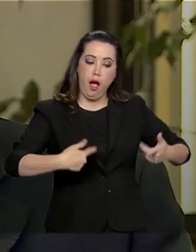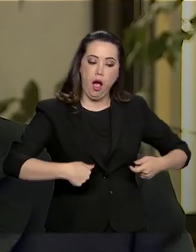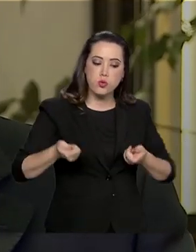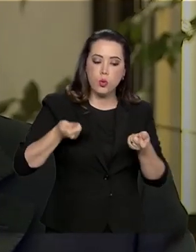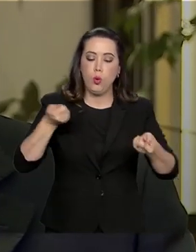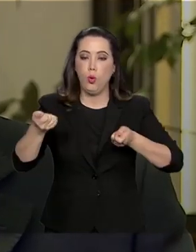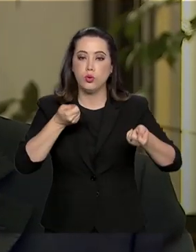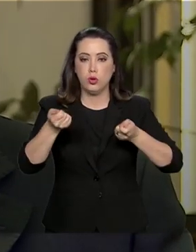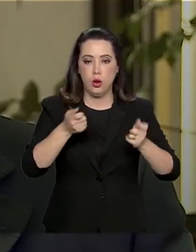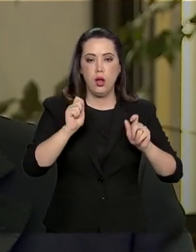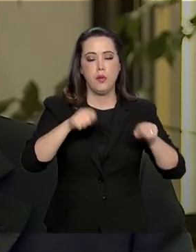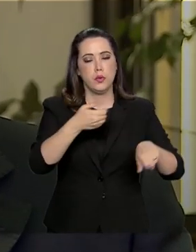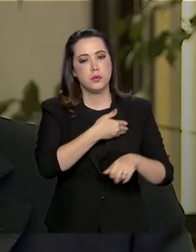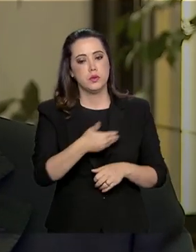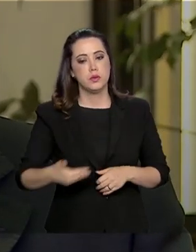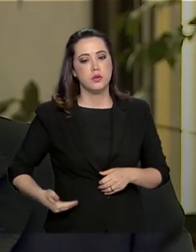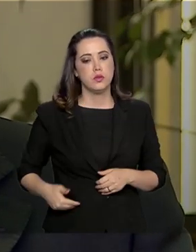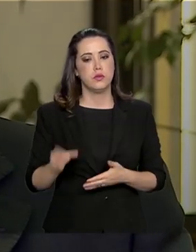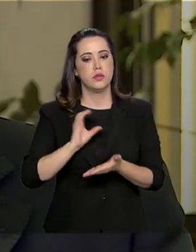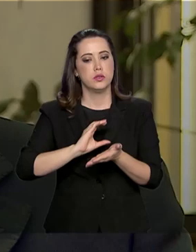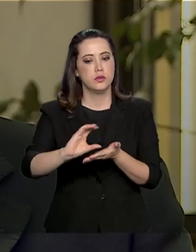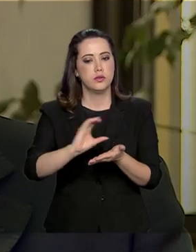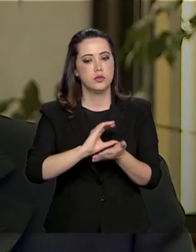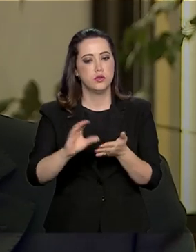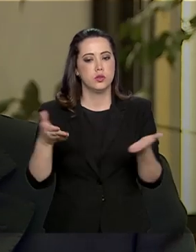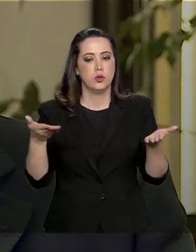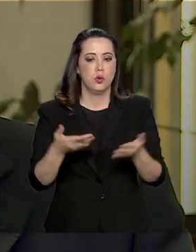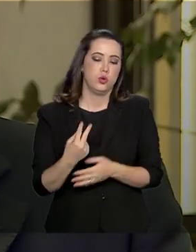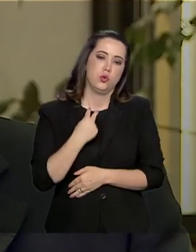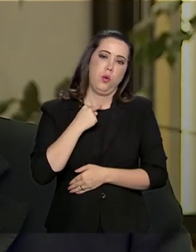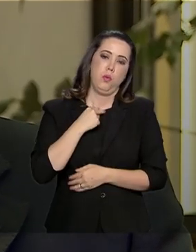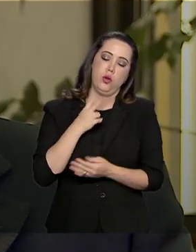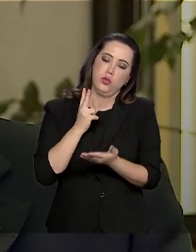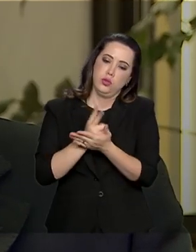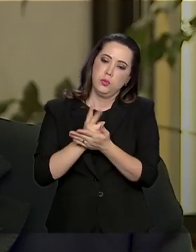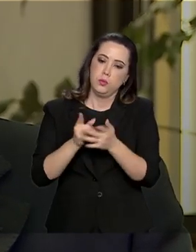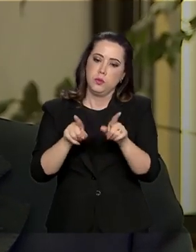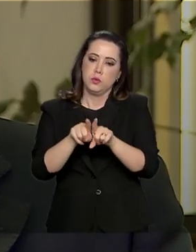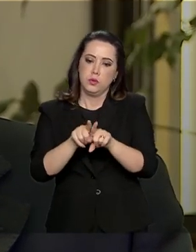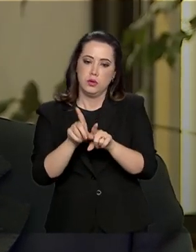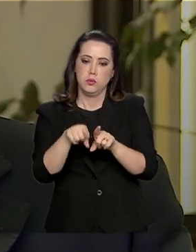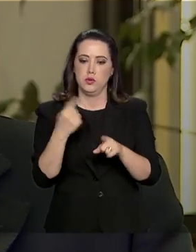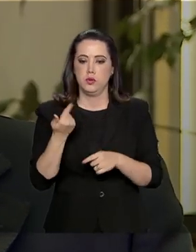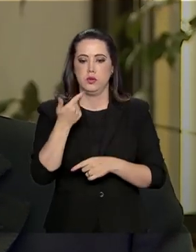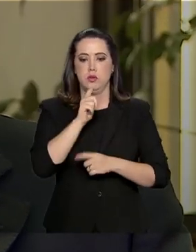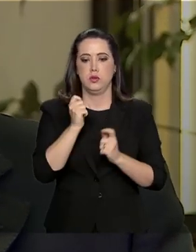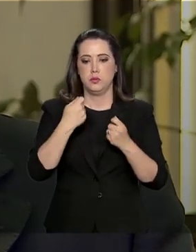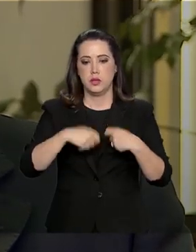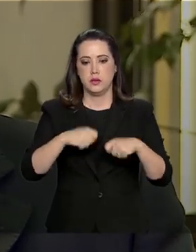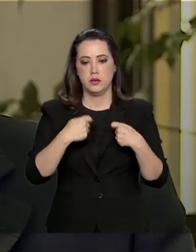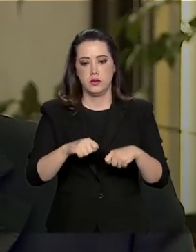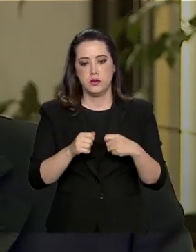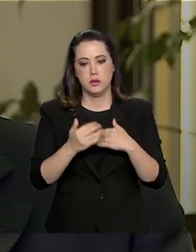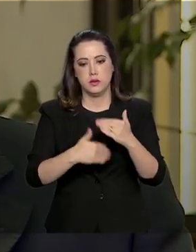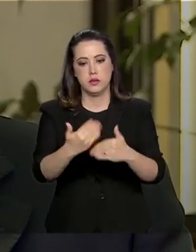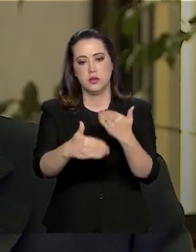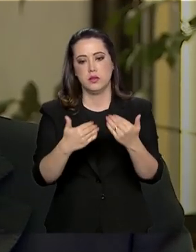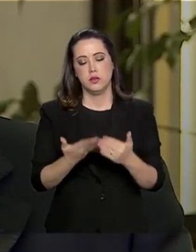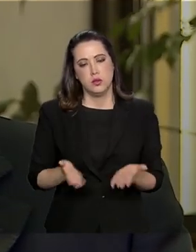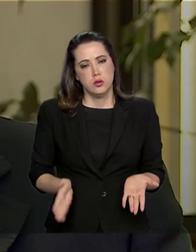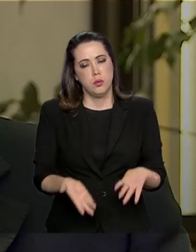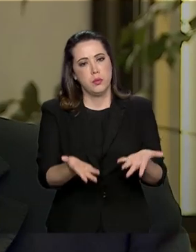investir em áreas que hoje ele não tem condições de fazê-lo. E, ao mesmo tempo, nós temos que atacar a questão da